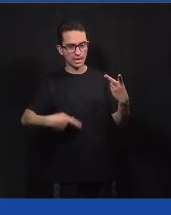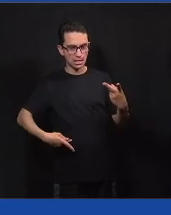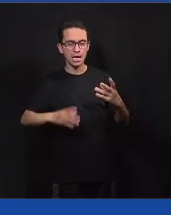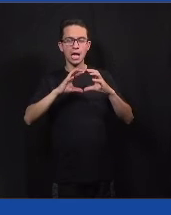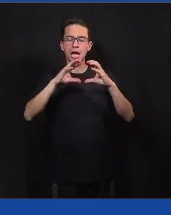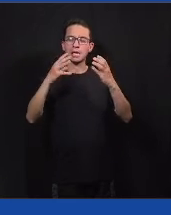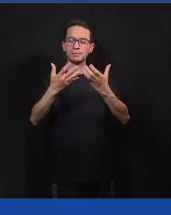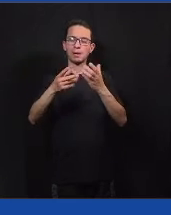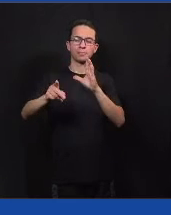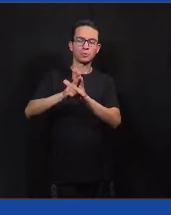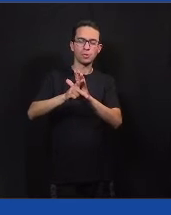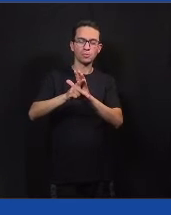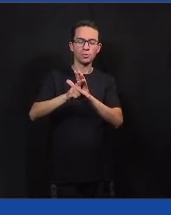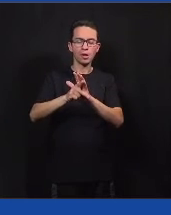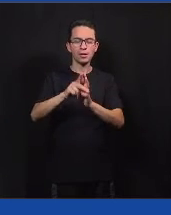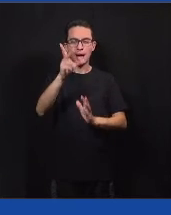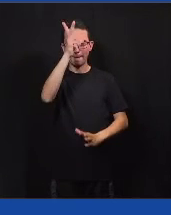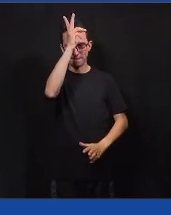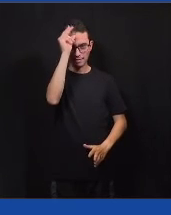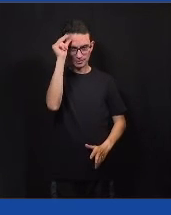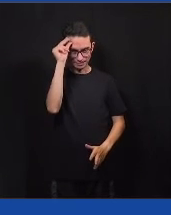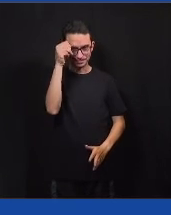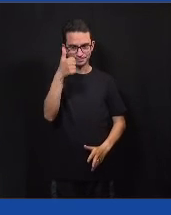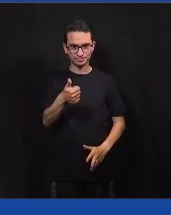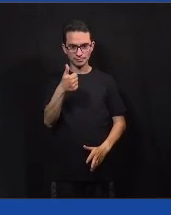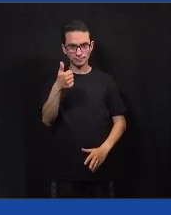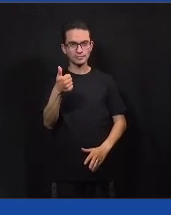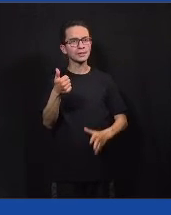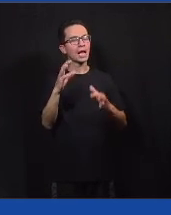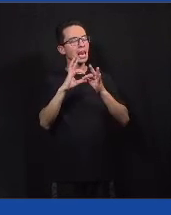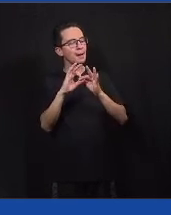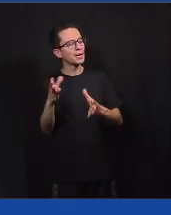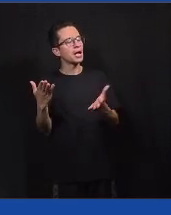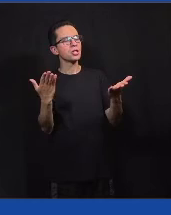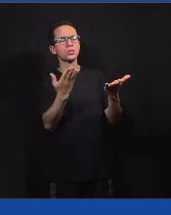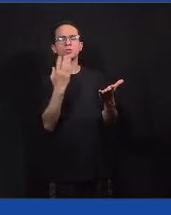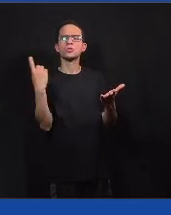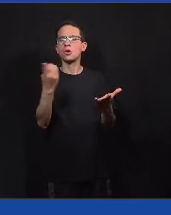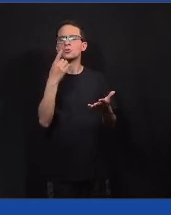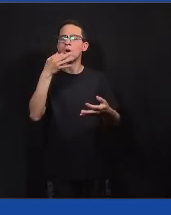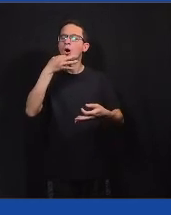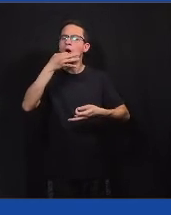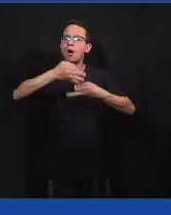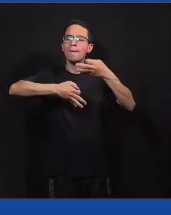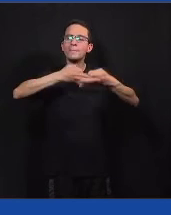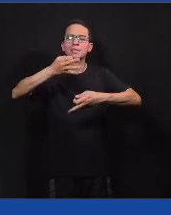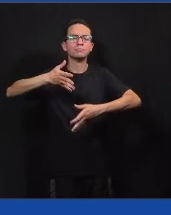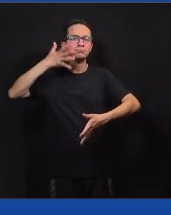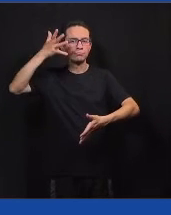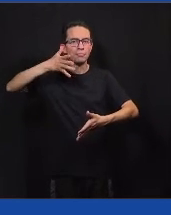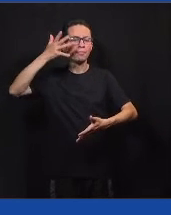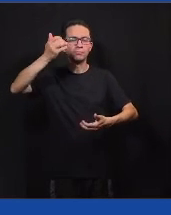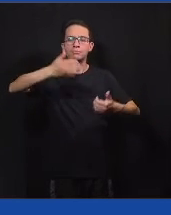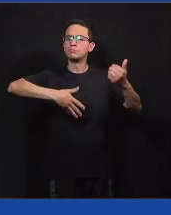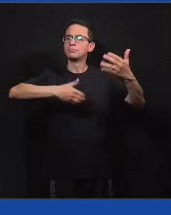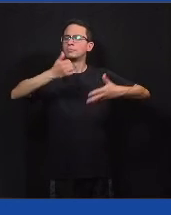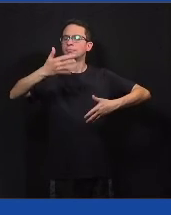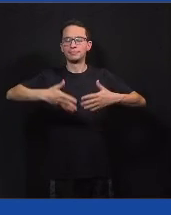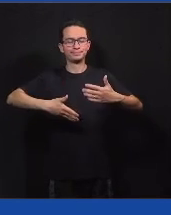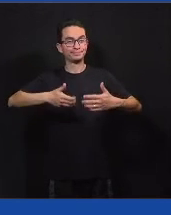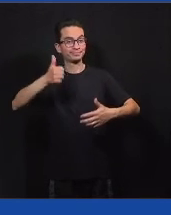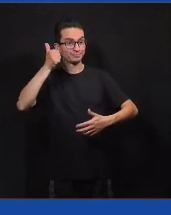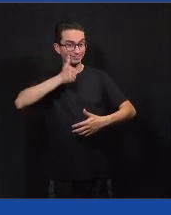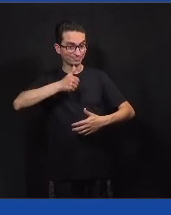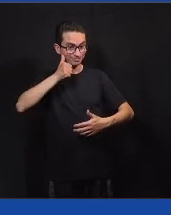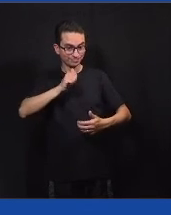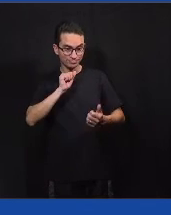que ajudou a gente bastante, assim, abrindo o espaço, cedendo o espaço para esse evento, as meninas das associações